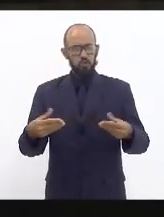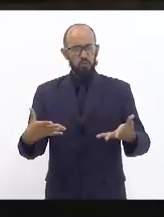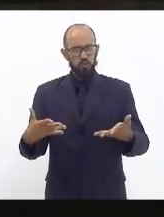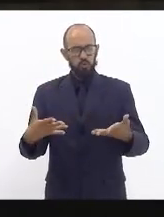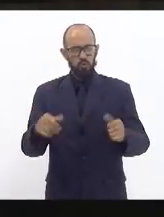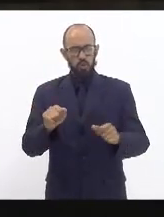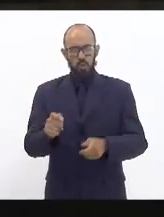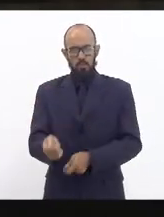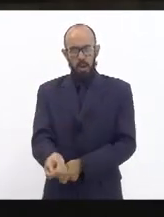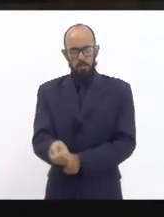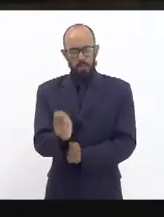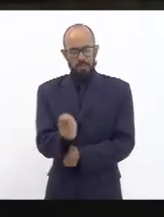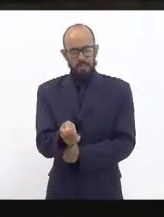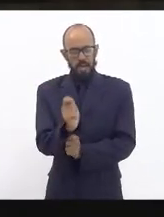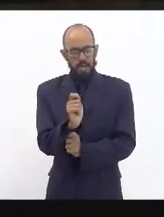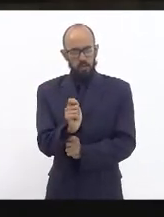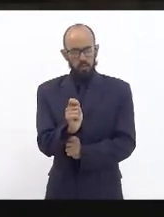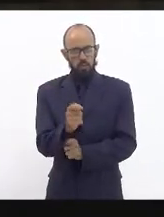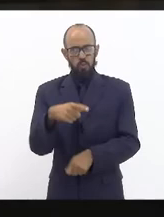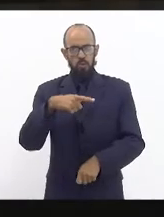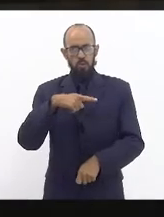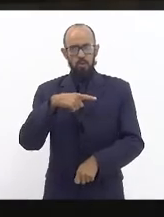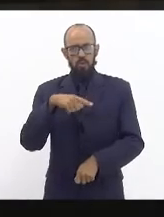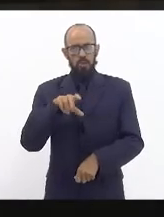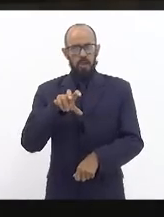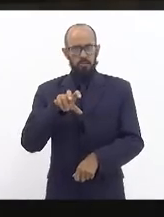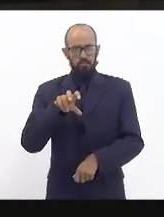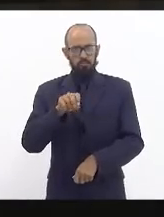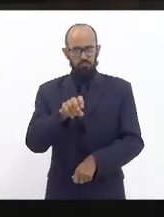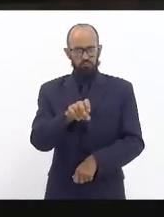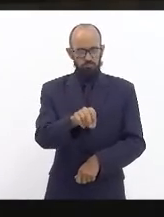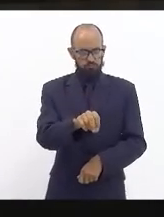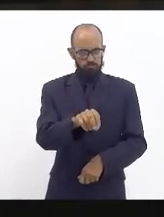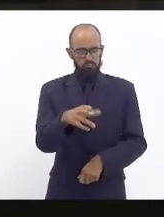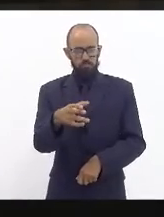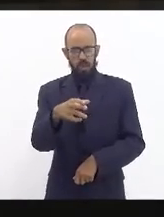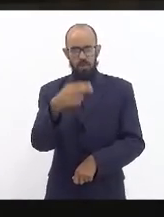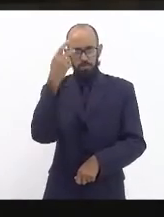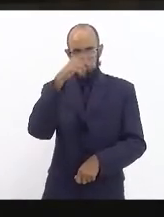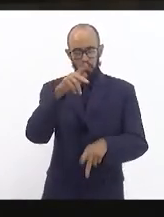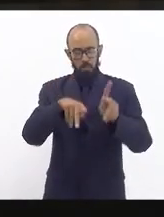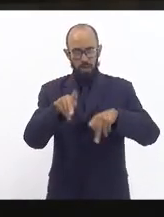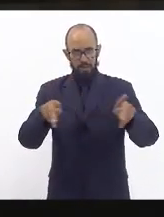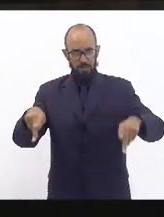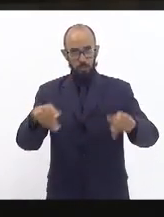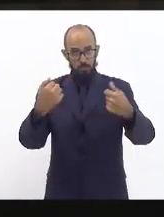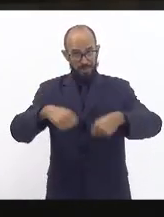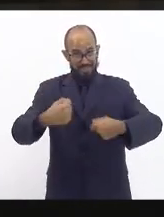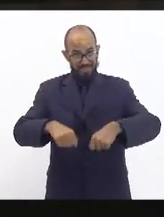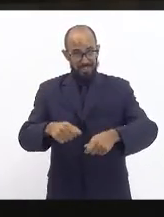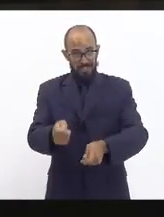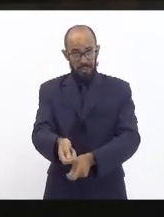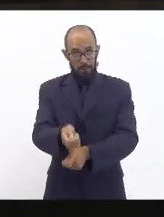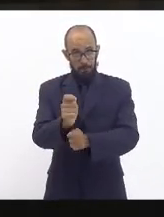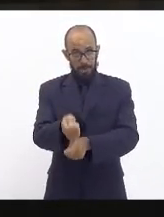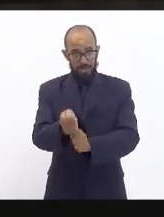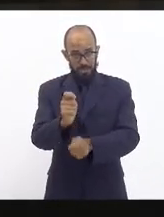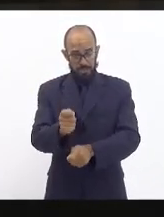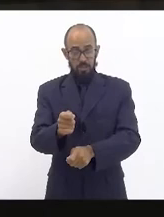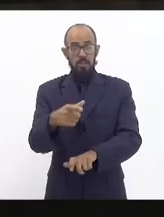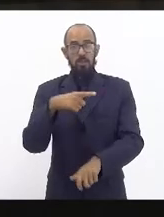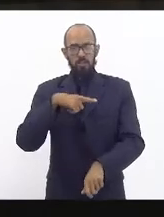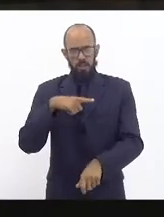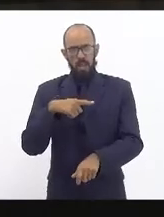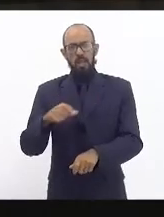do pescado dos mariscos a população que mora naquele entorno vive muito dessa questão da pesca tem tanta pesca artesanal